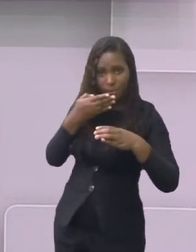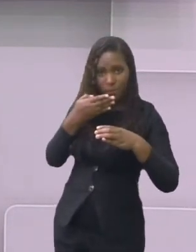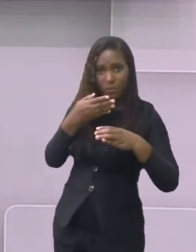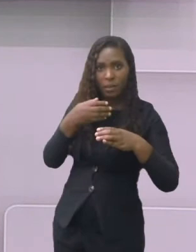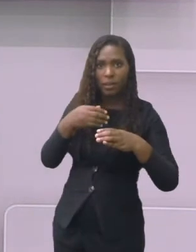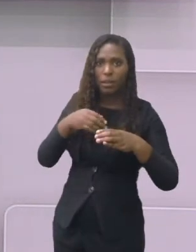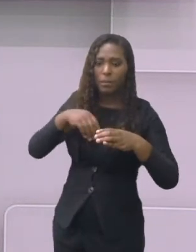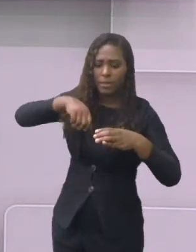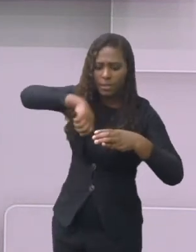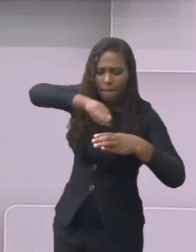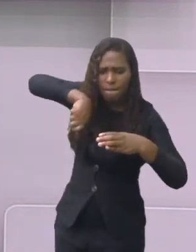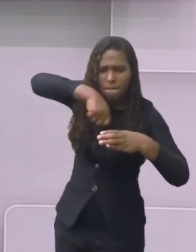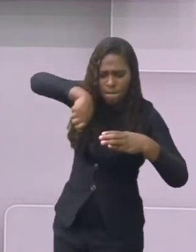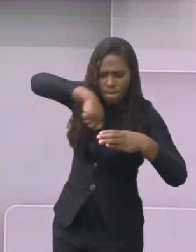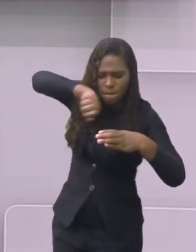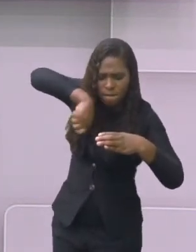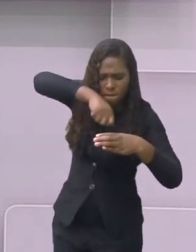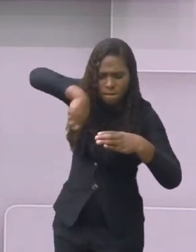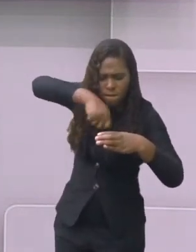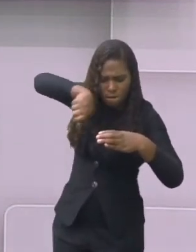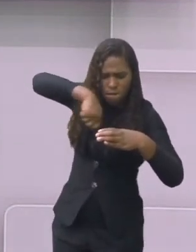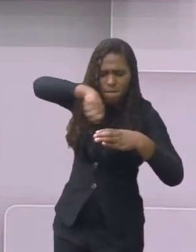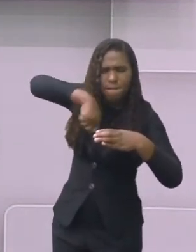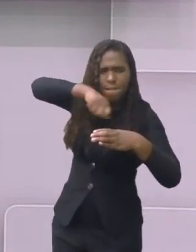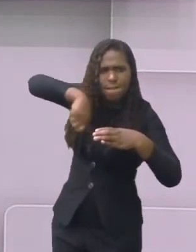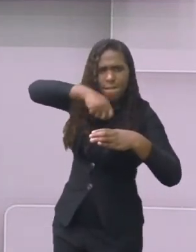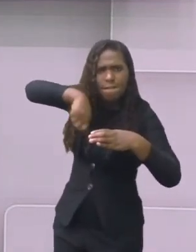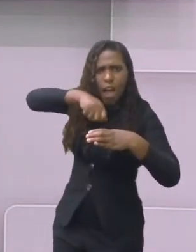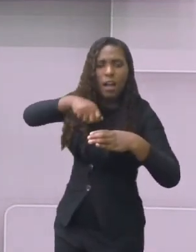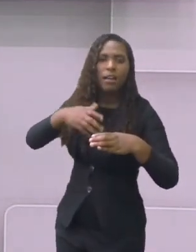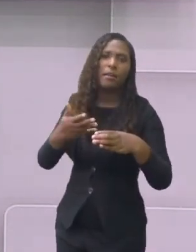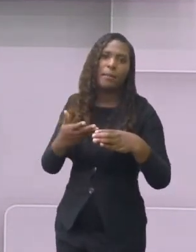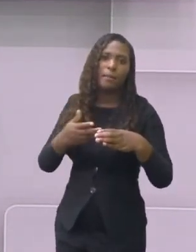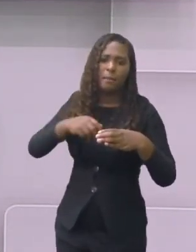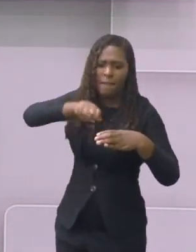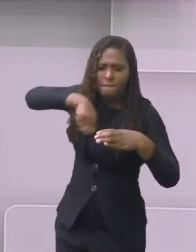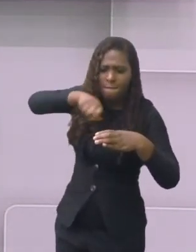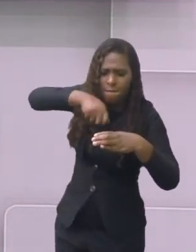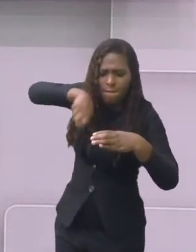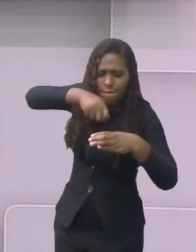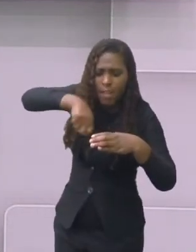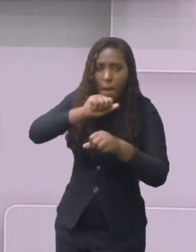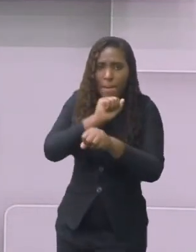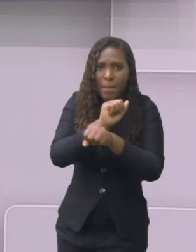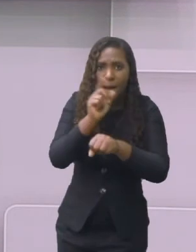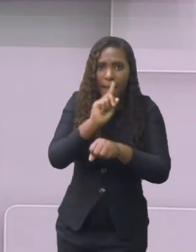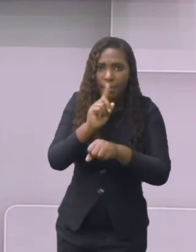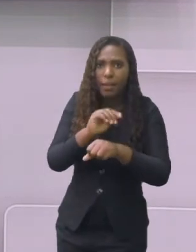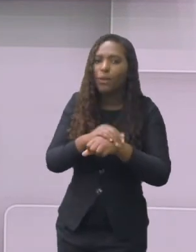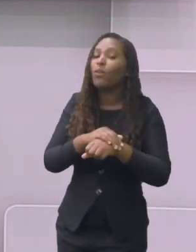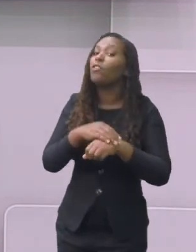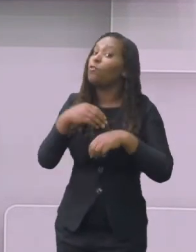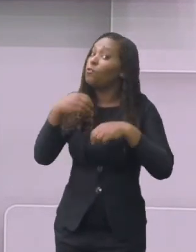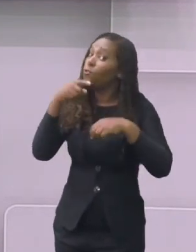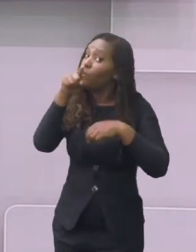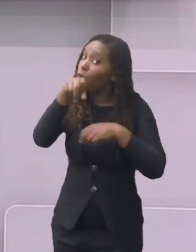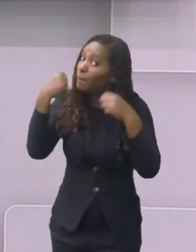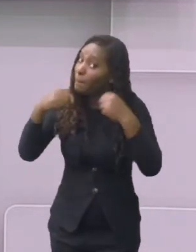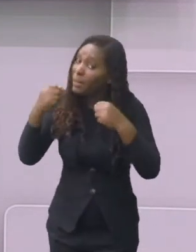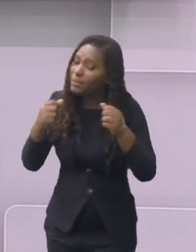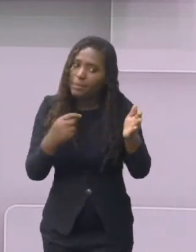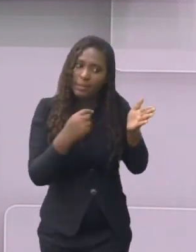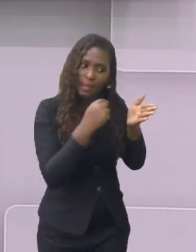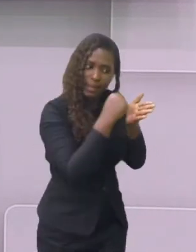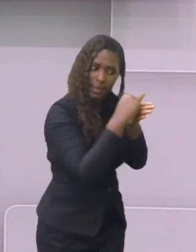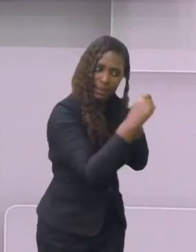preparo, mexer bem, sem parar. Ou, então, mexer por dez